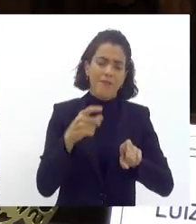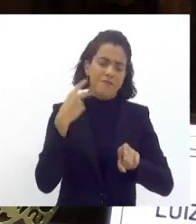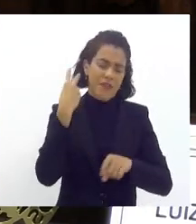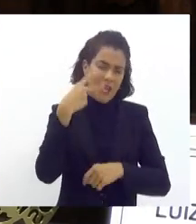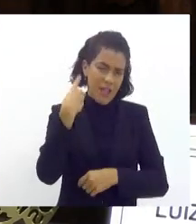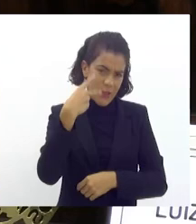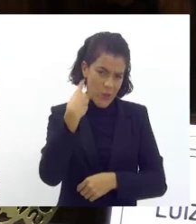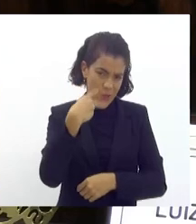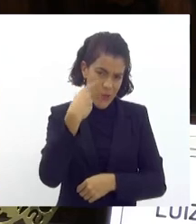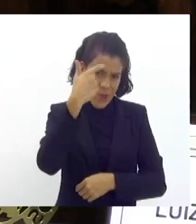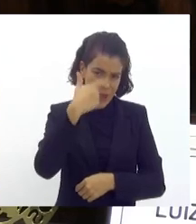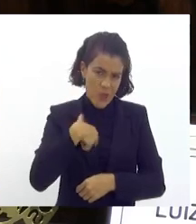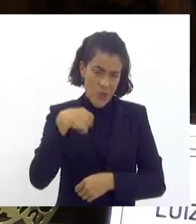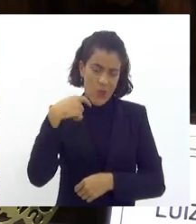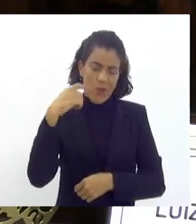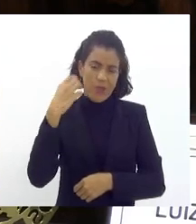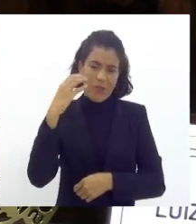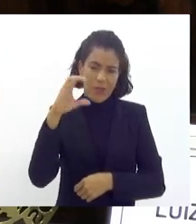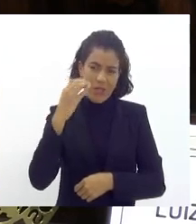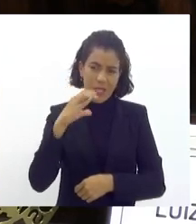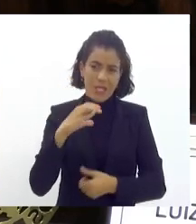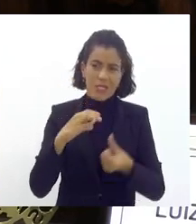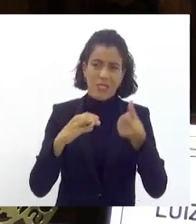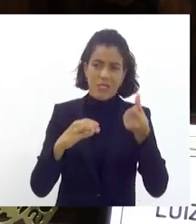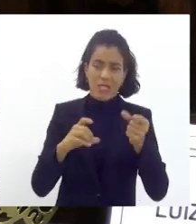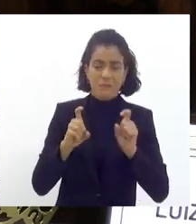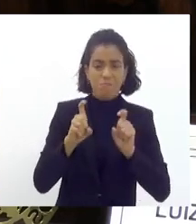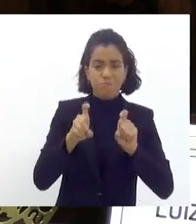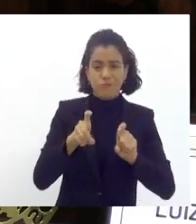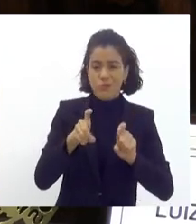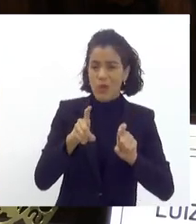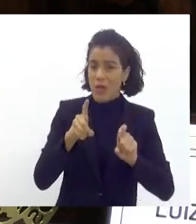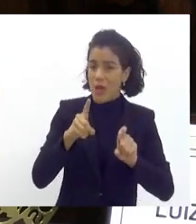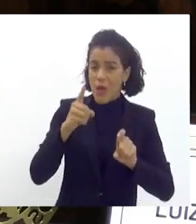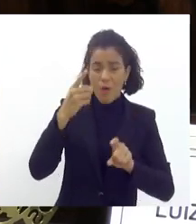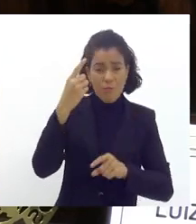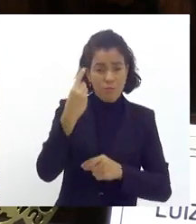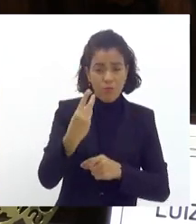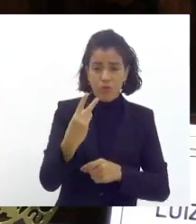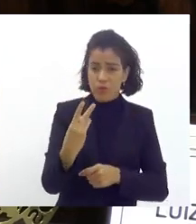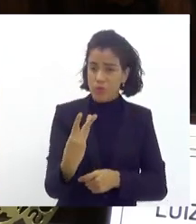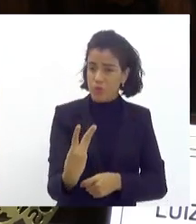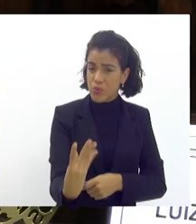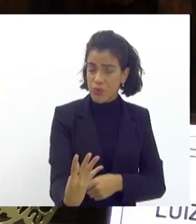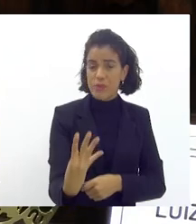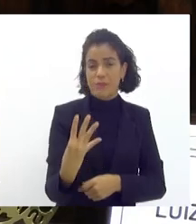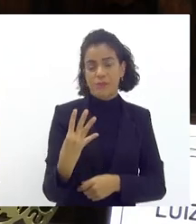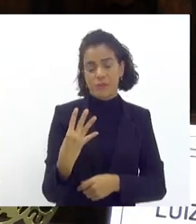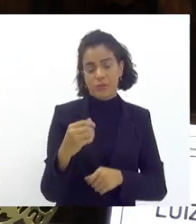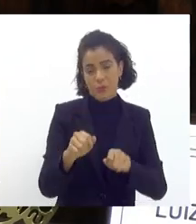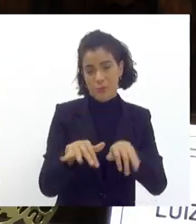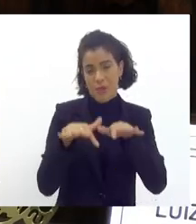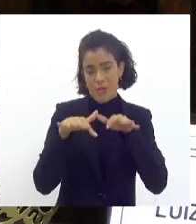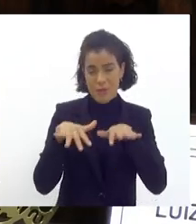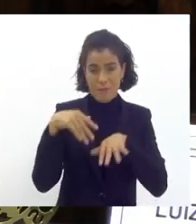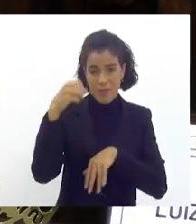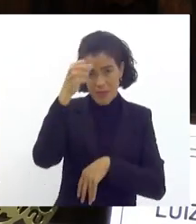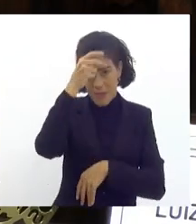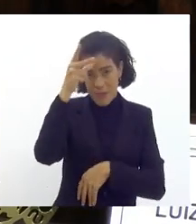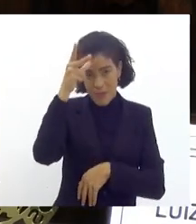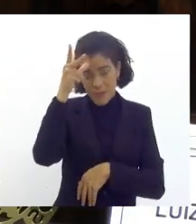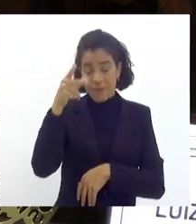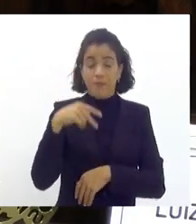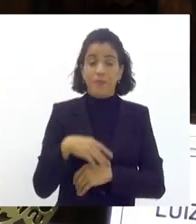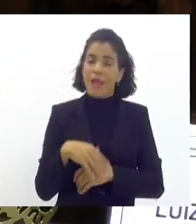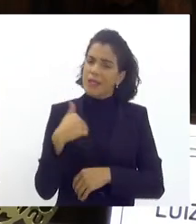cidade de Niterói tive seis mandatos consecutivos do parlamento municipal da cidade de Niterói e era um